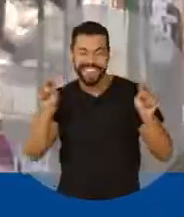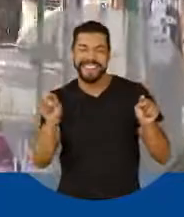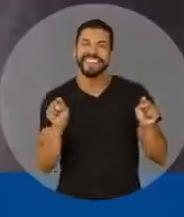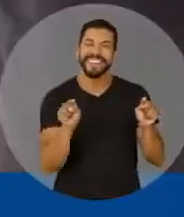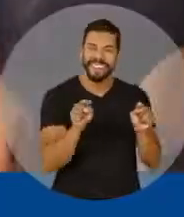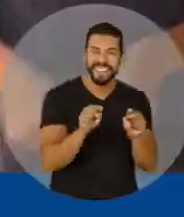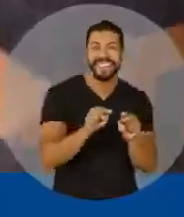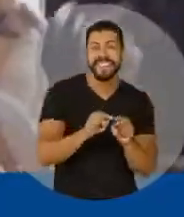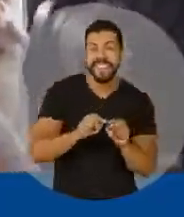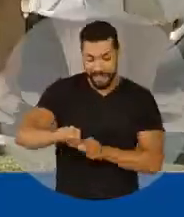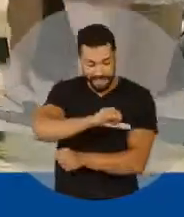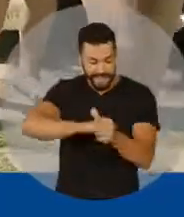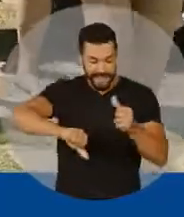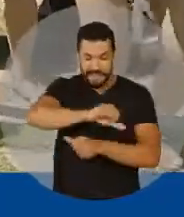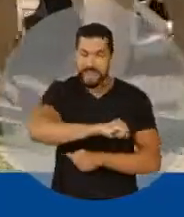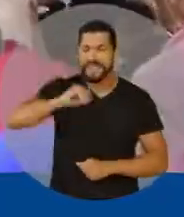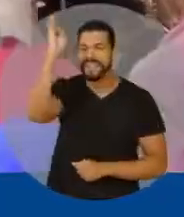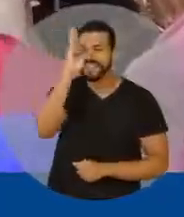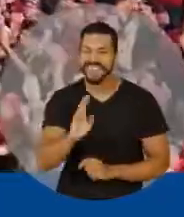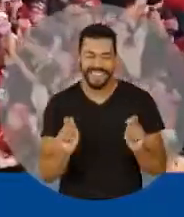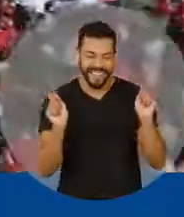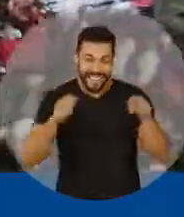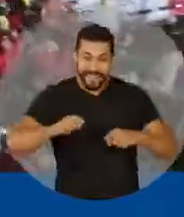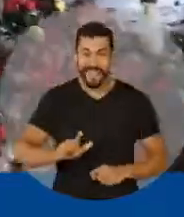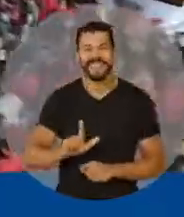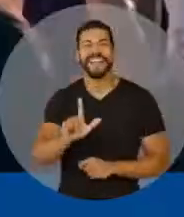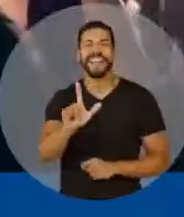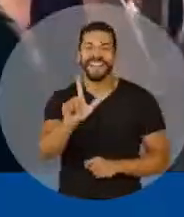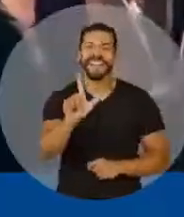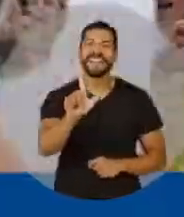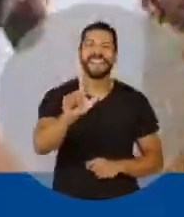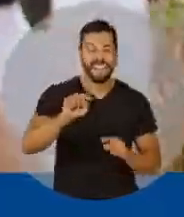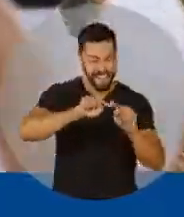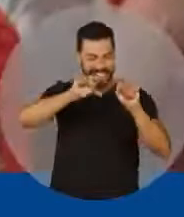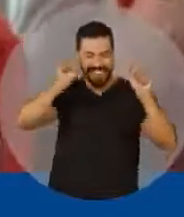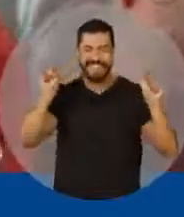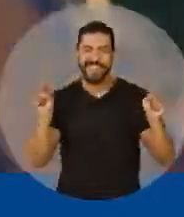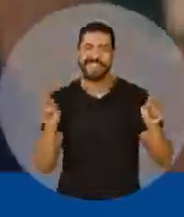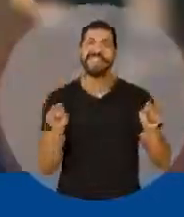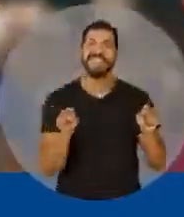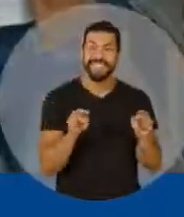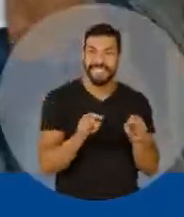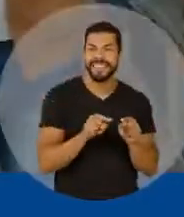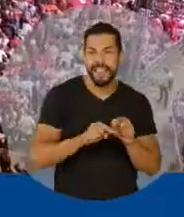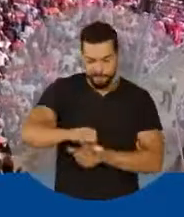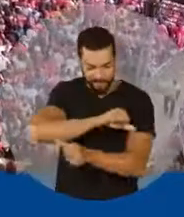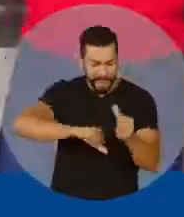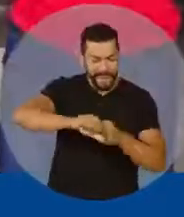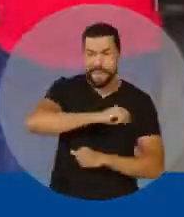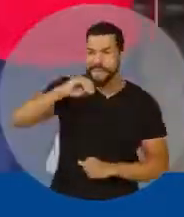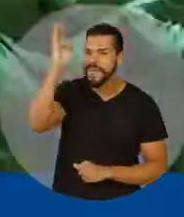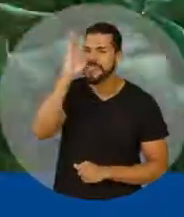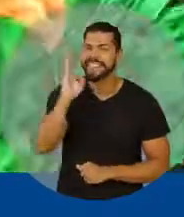faz o coração grandão. Desenrola, o Brasil tem jeito. E faz o L, faz o coração grandão.